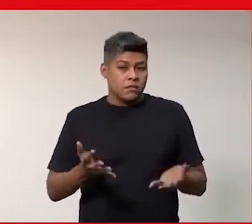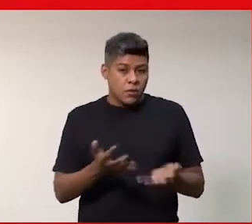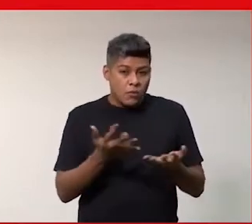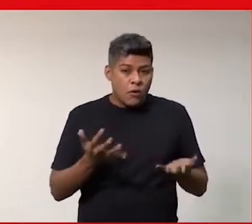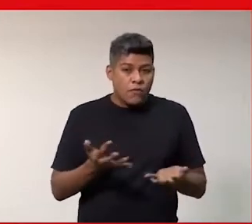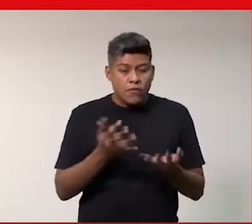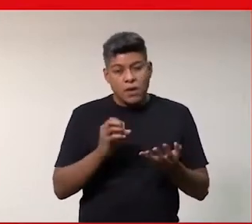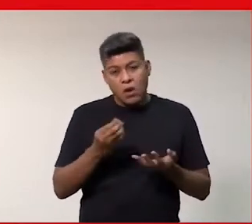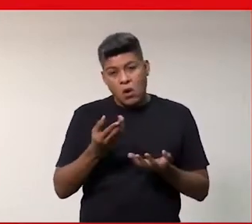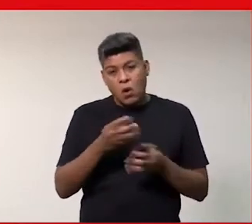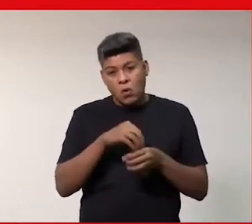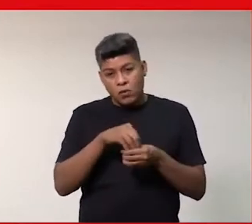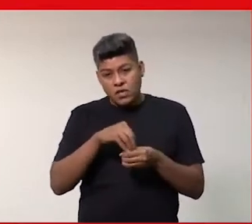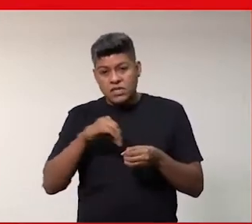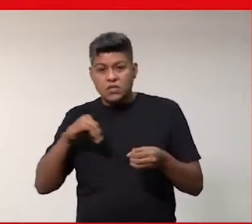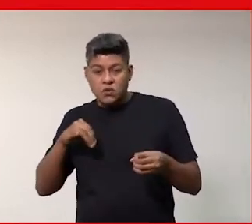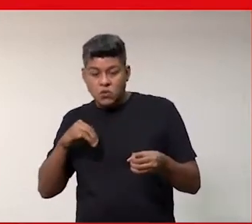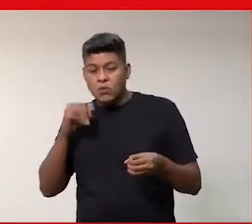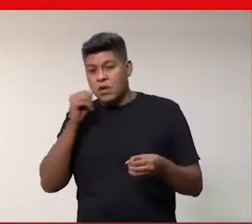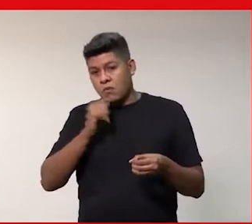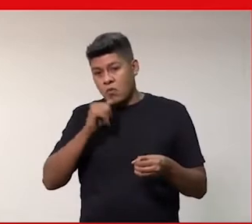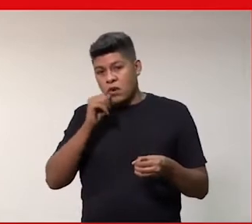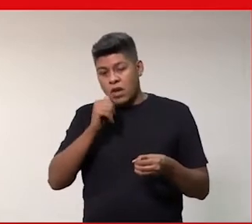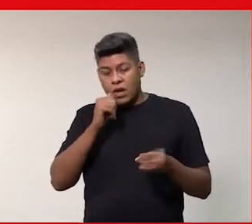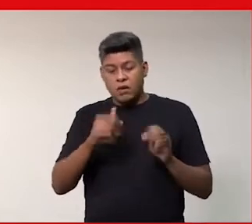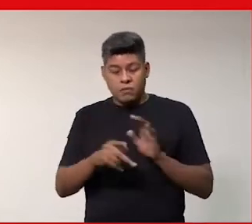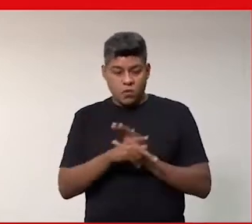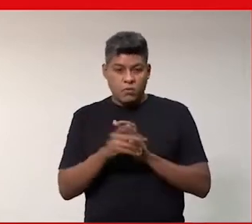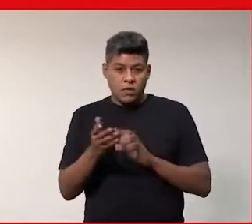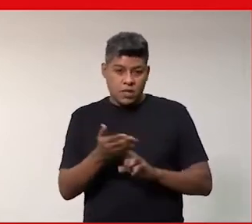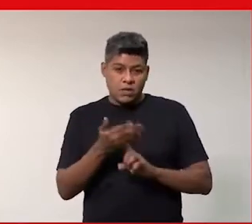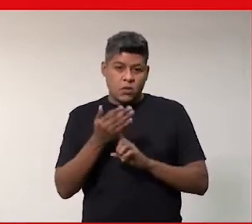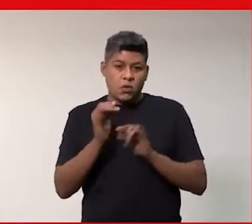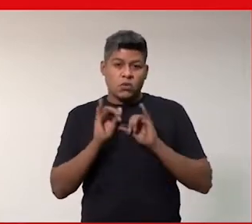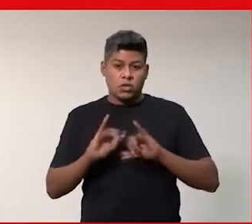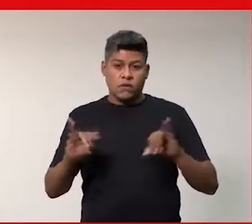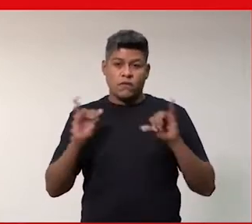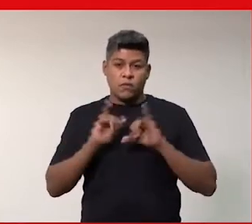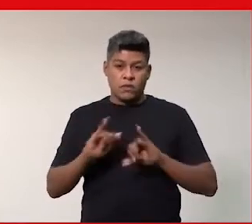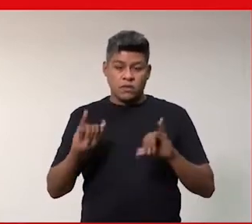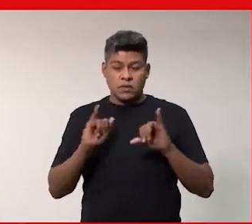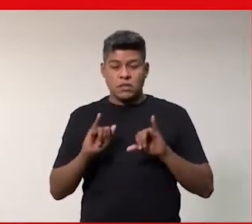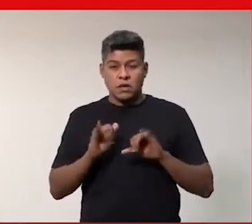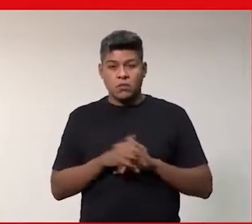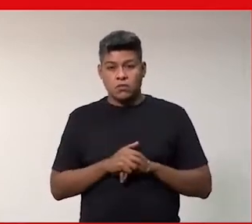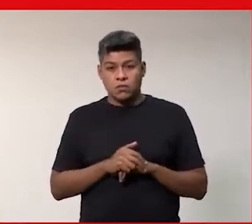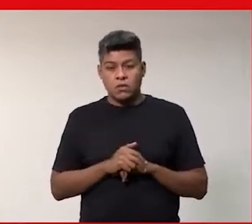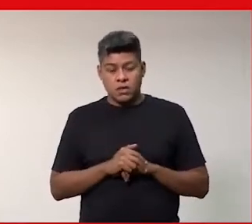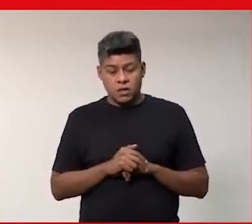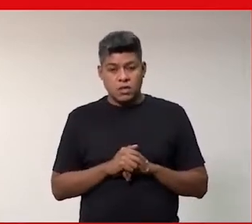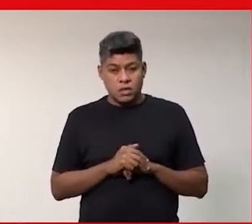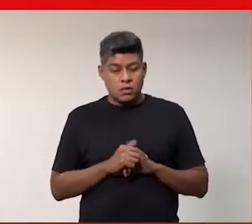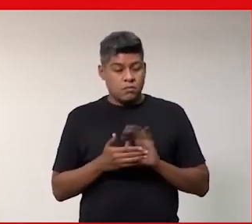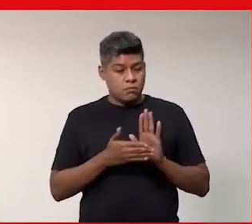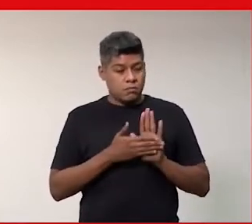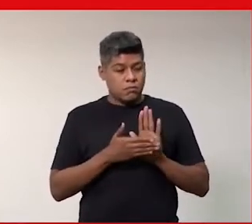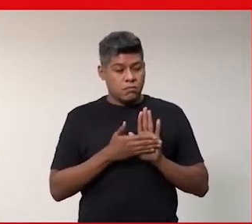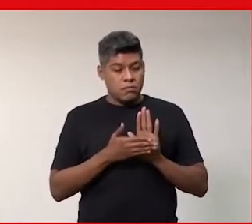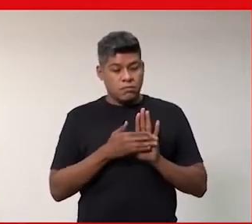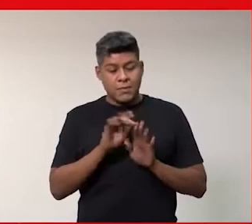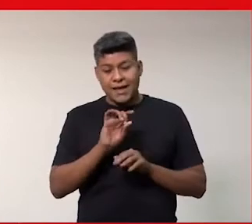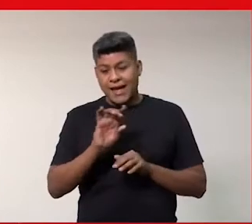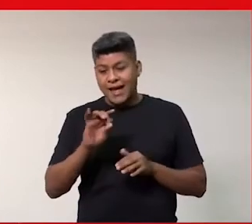ou excluir as mulheres, né, nas carreiras de tecnologia da informação e o papel de cada setor